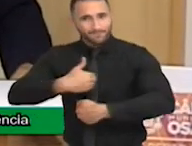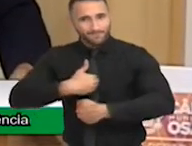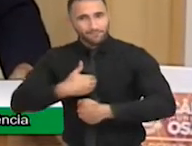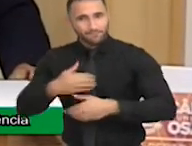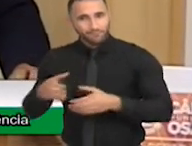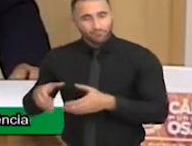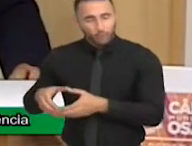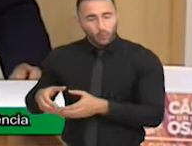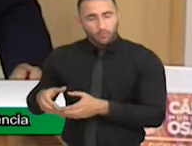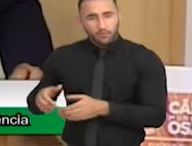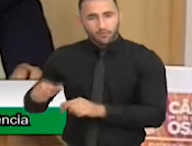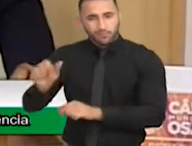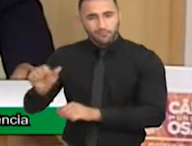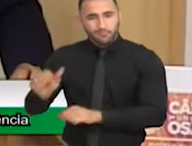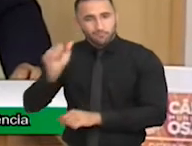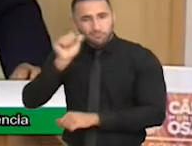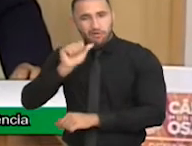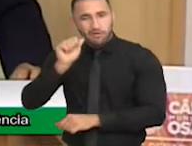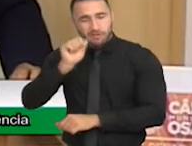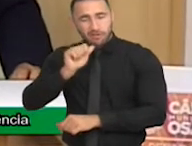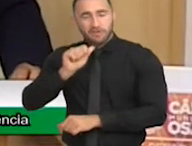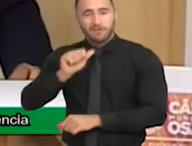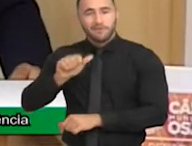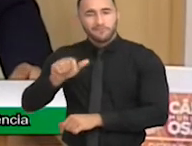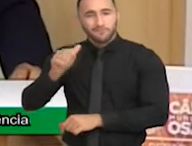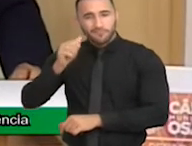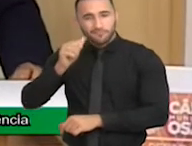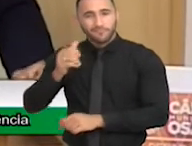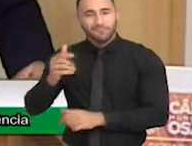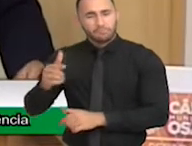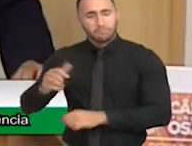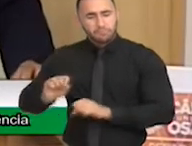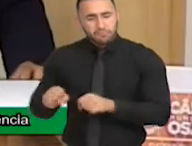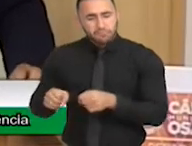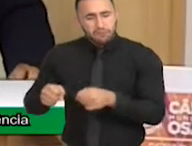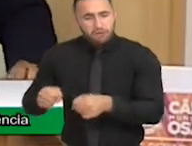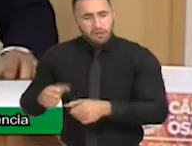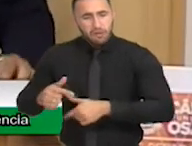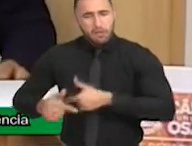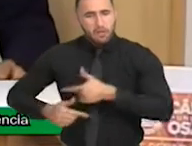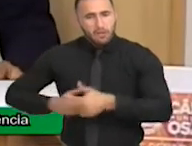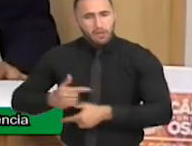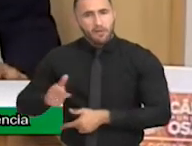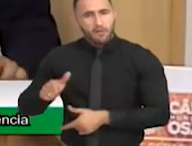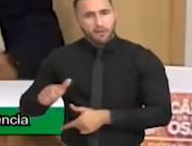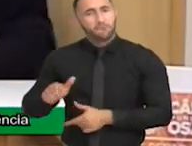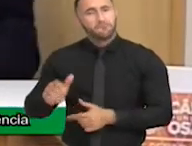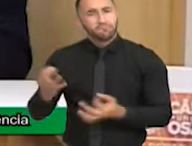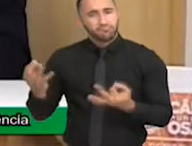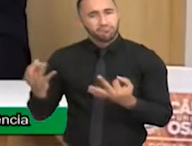com elas, a garra, essa dedicação, que só elas mesmo